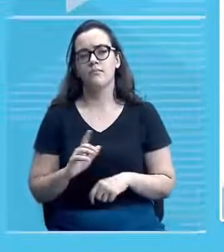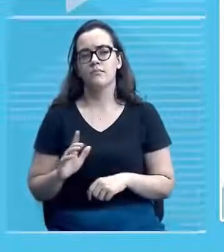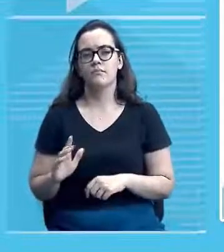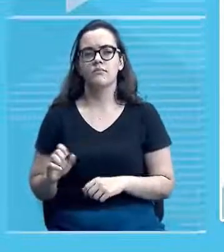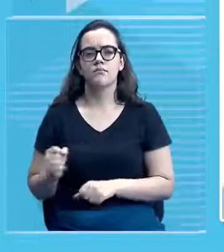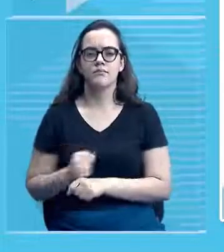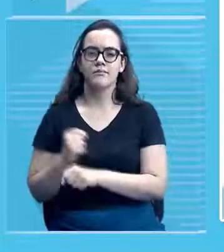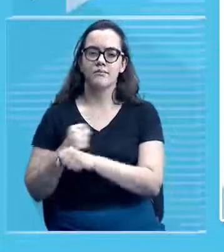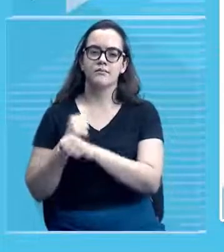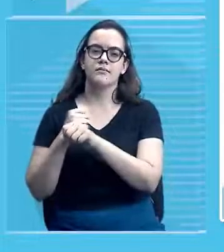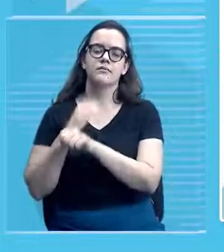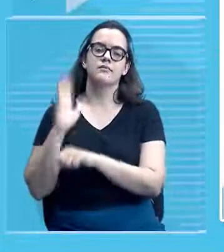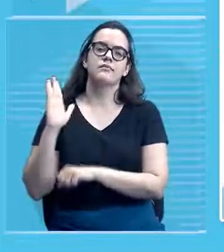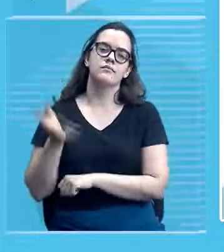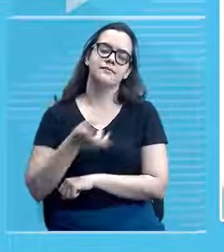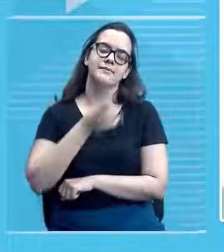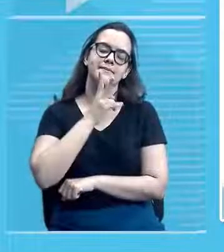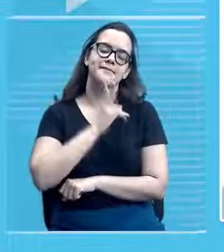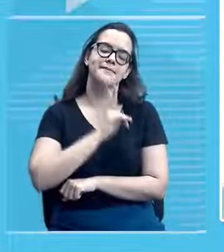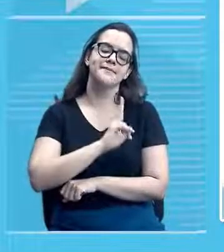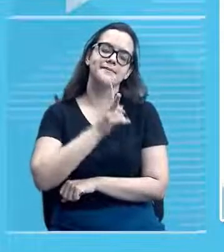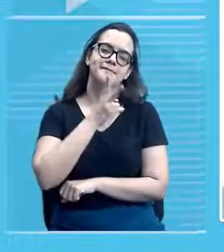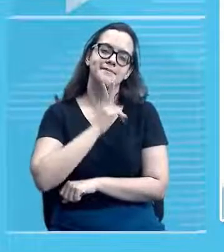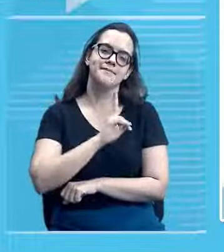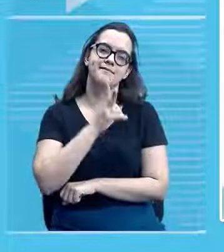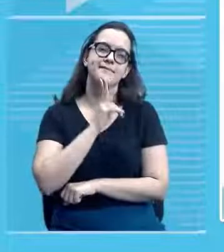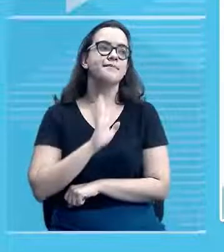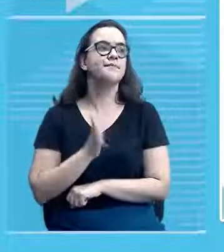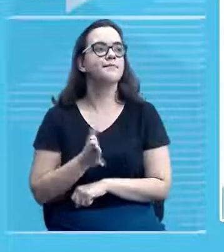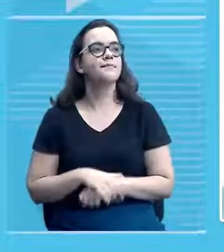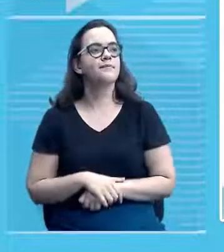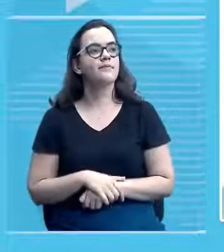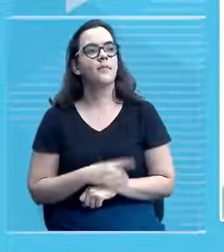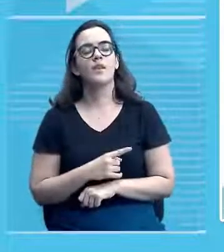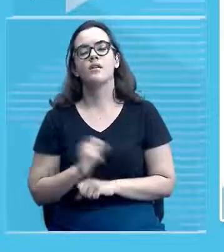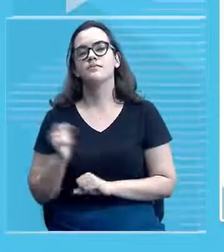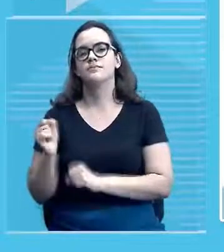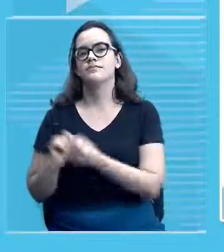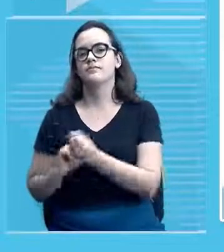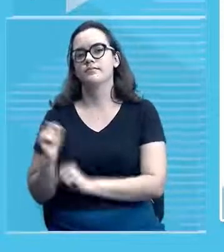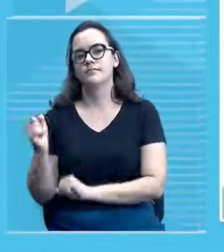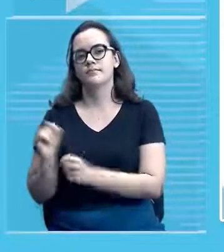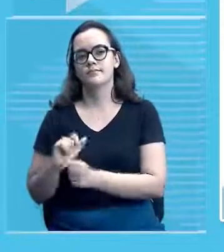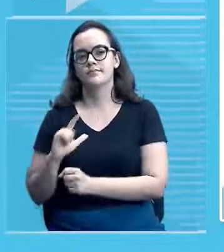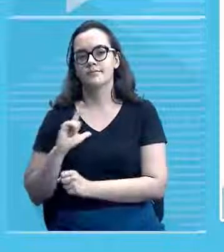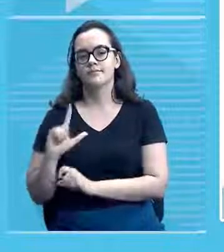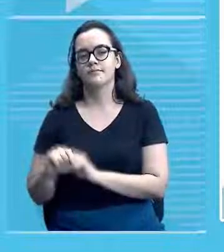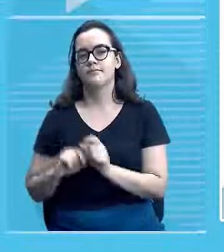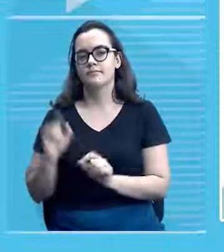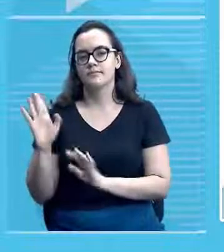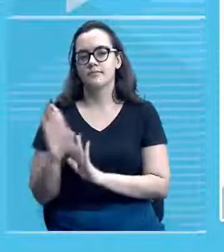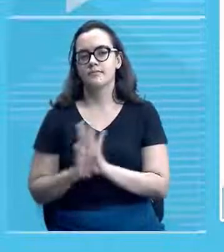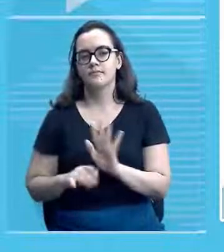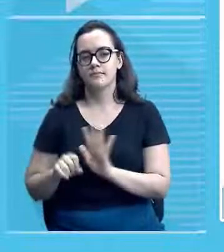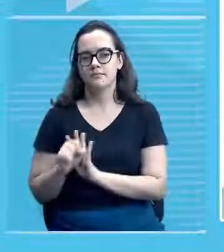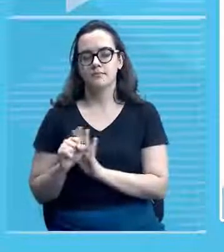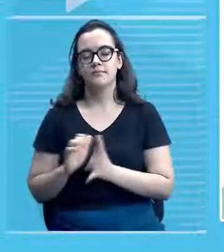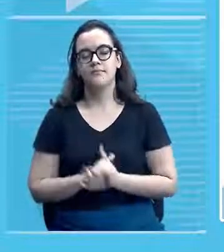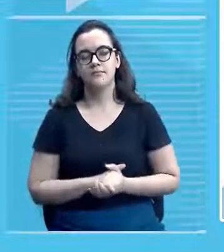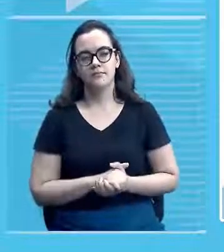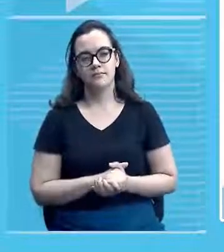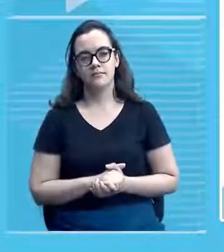essa fábrica de laticínios de Campinas, né? Do Piauí, ela traz consigo toda uma simbologia, tá?